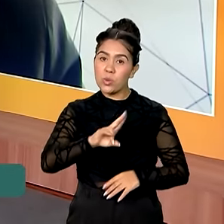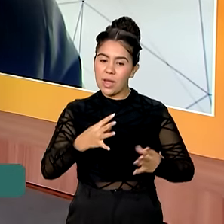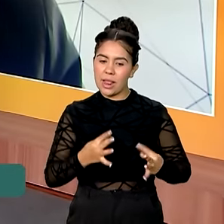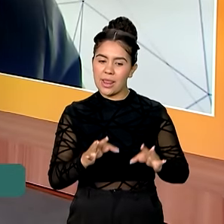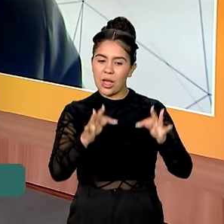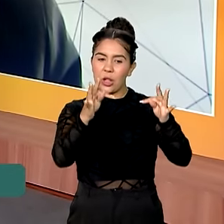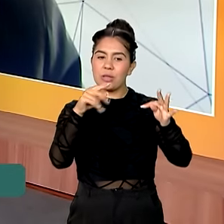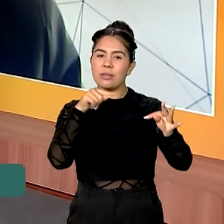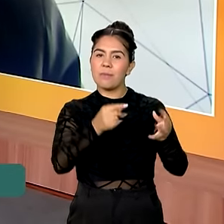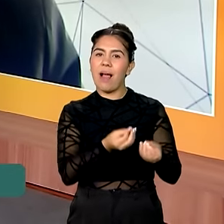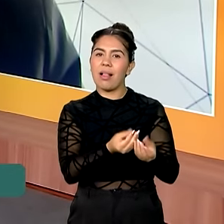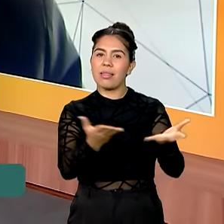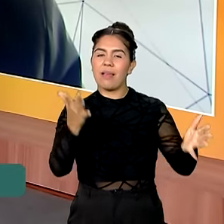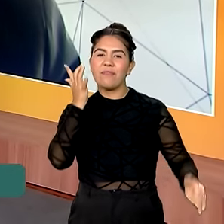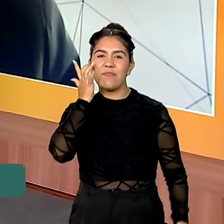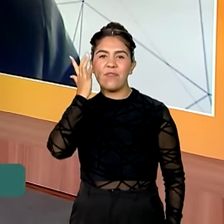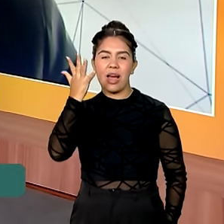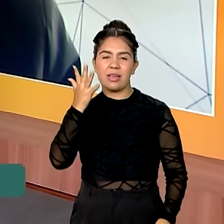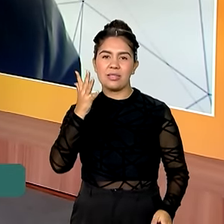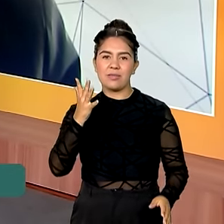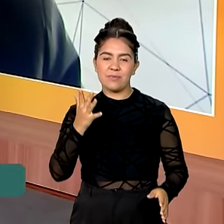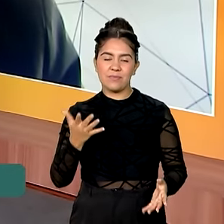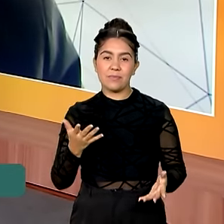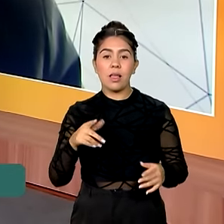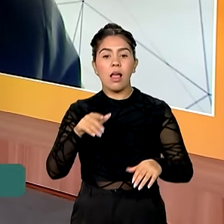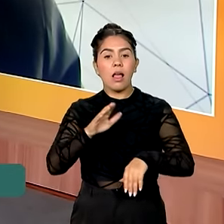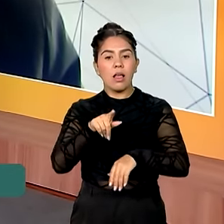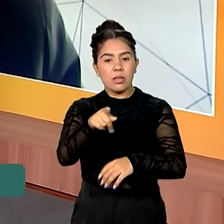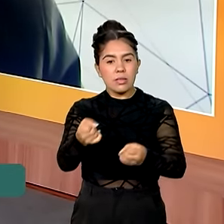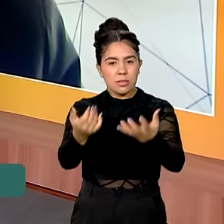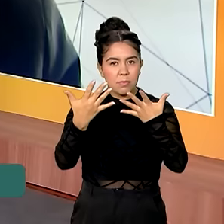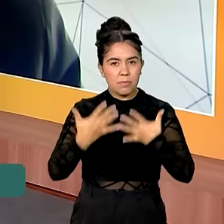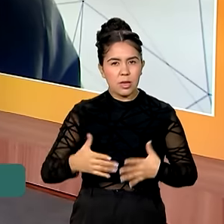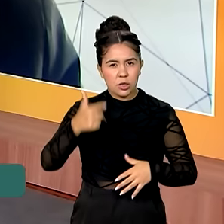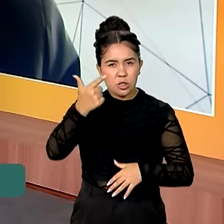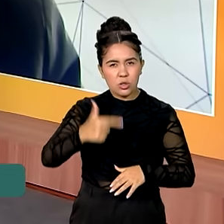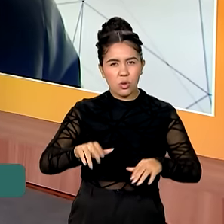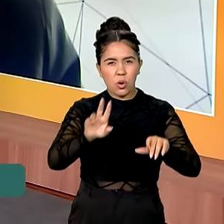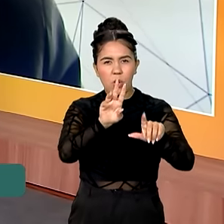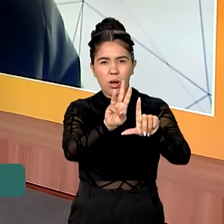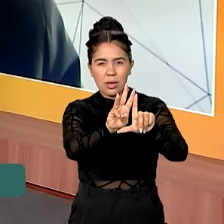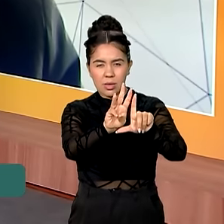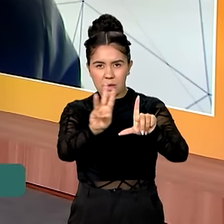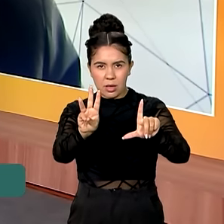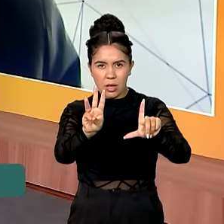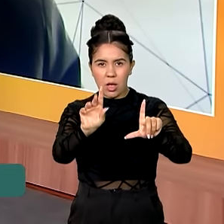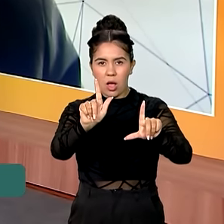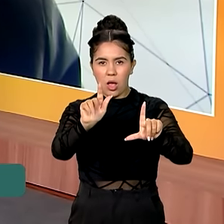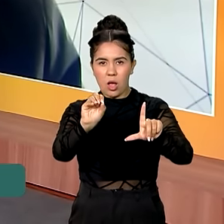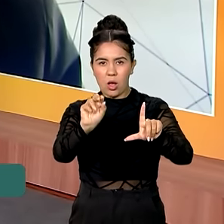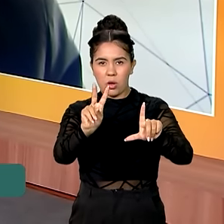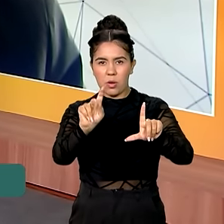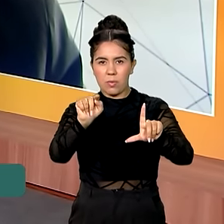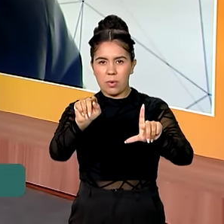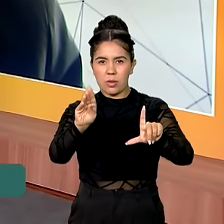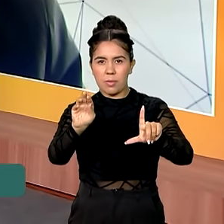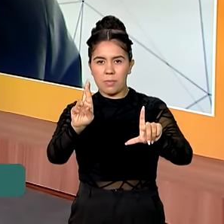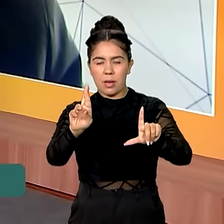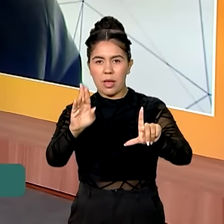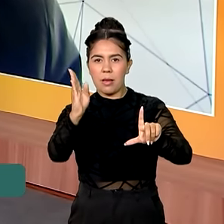facilitar, para ajudar todos nós. Eu queria que o senhor repetisse de novo o portal, gov.br barra